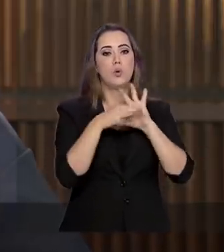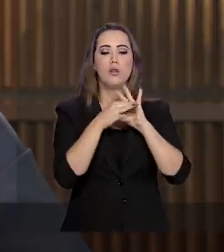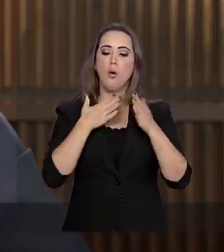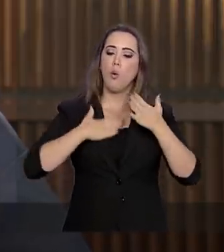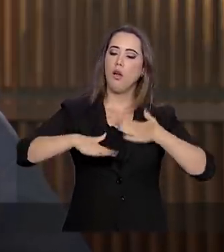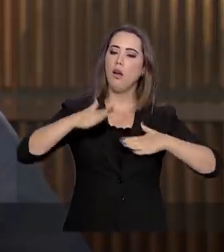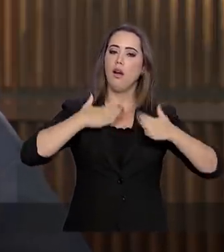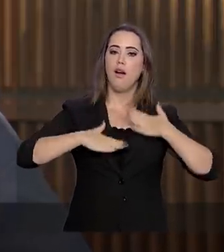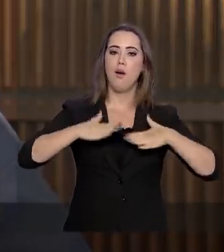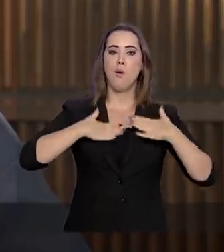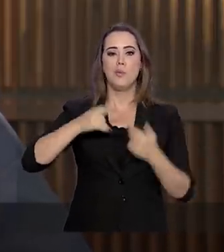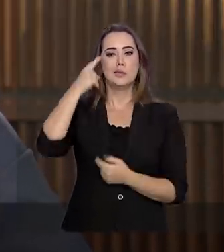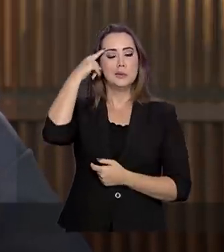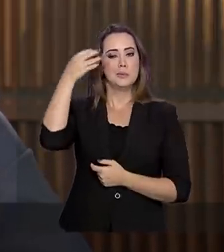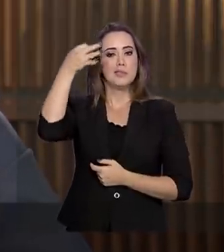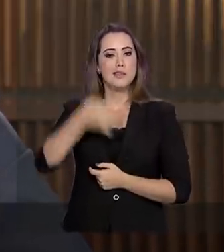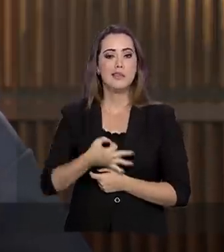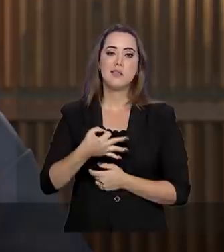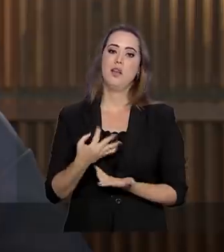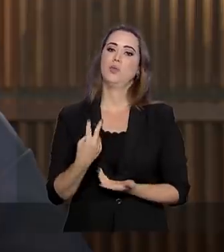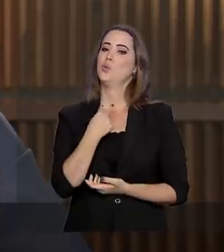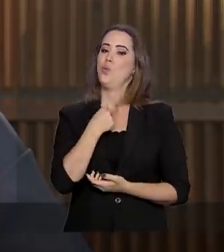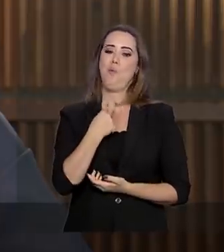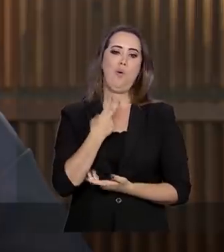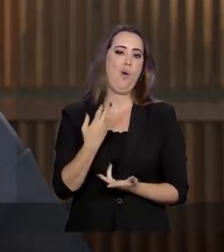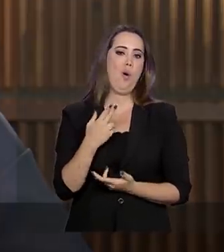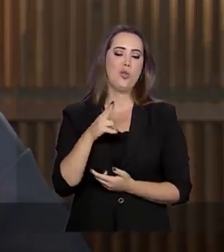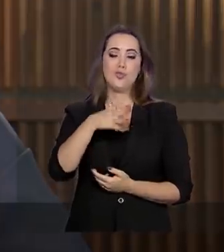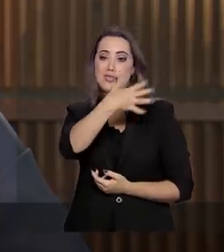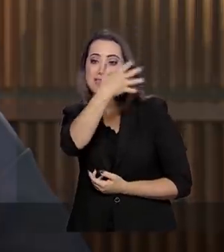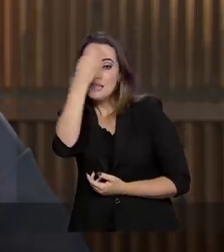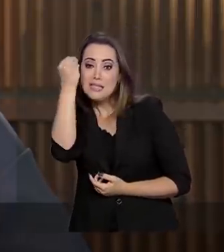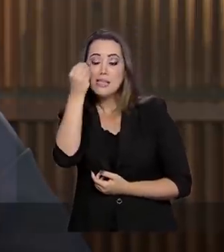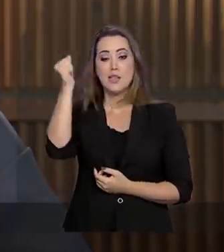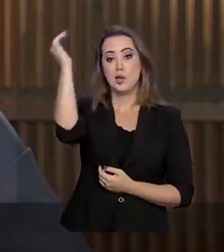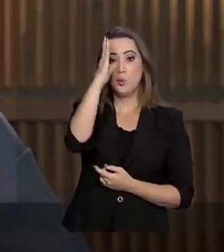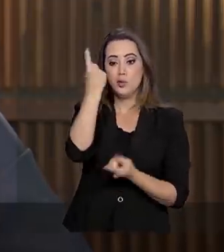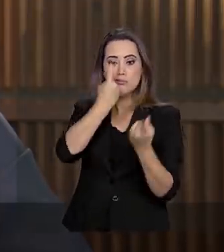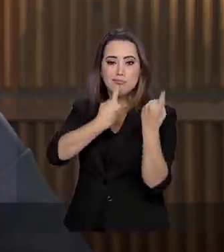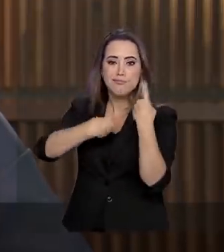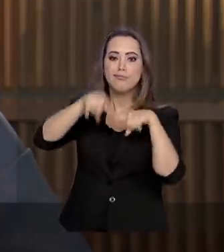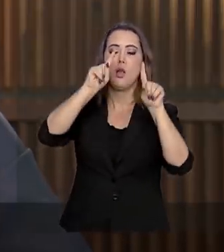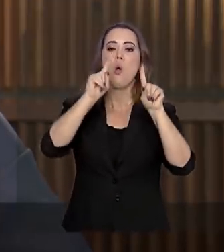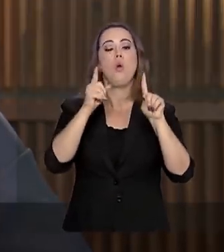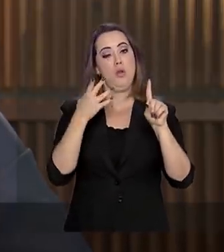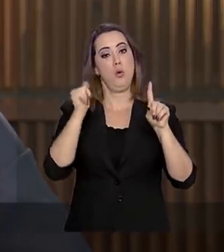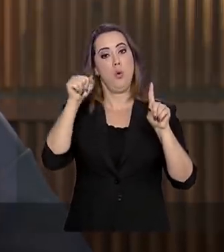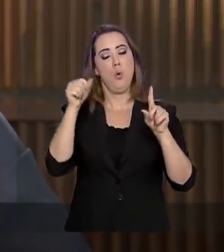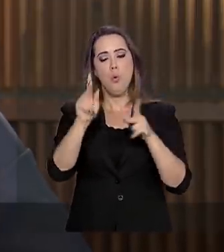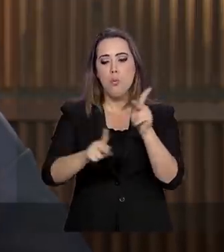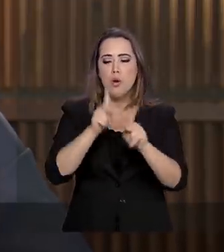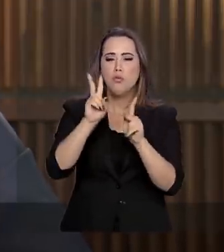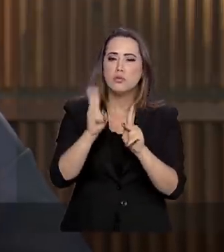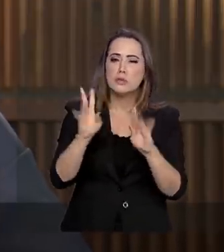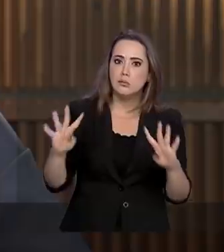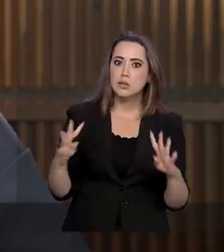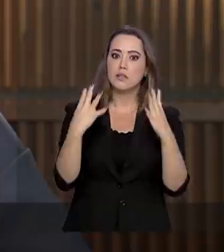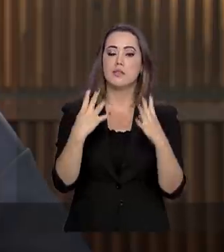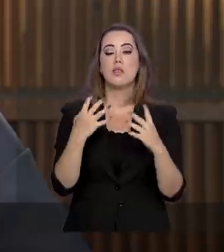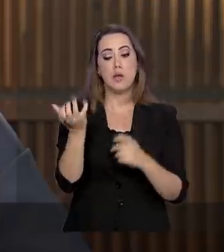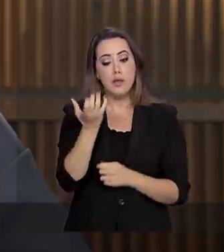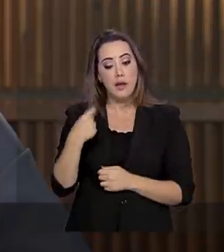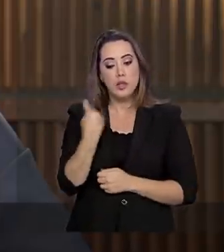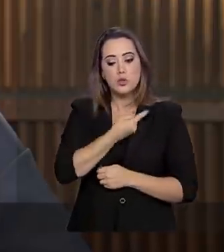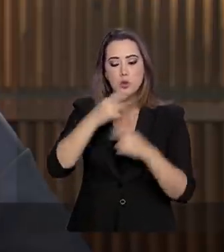serenidade e bom senso. Não podemos esquecer, no entanto, que o Brasil mudou. O povo está atento e exige de